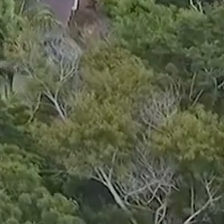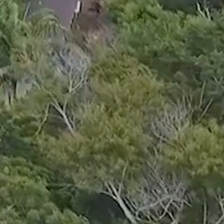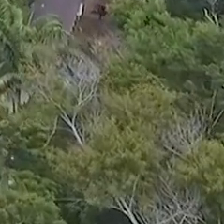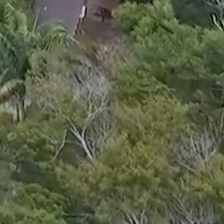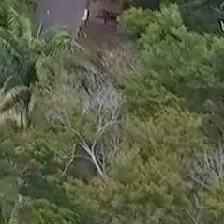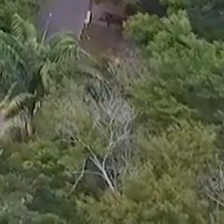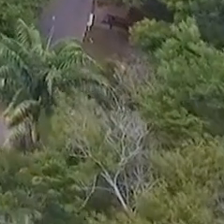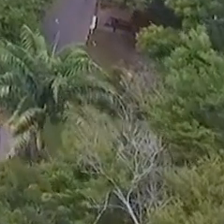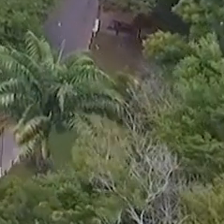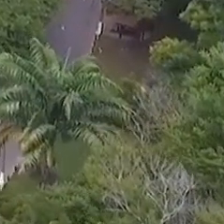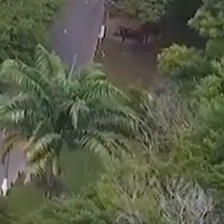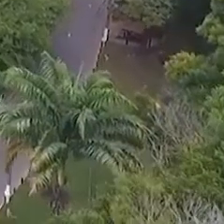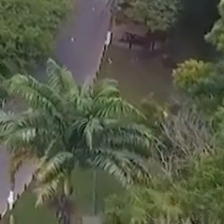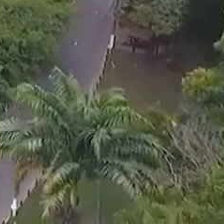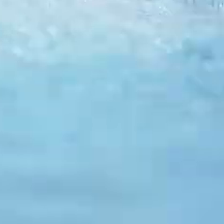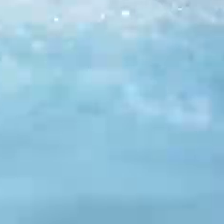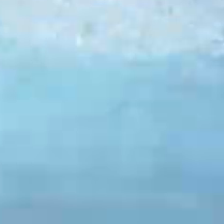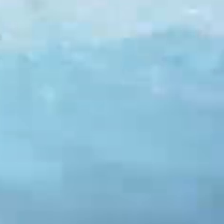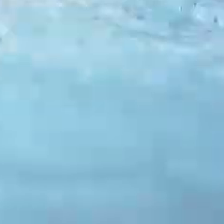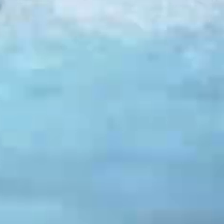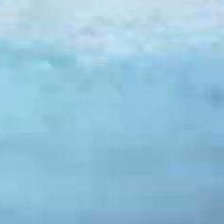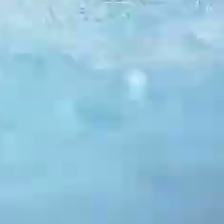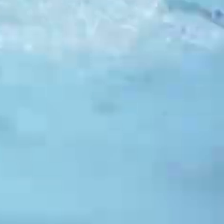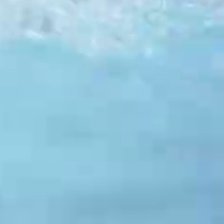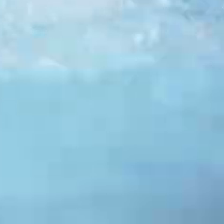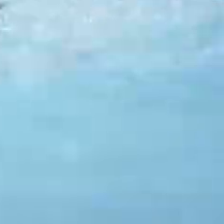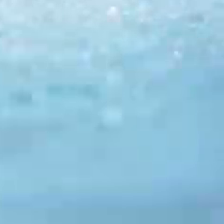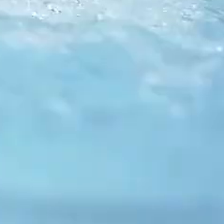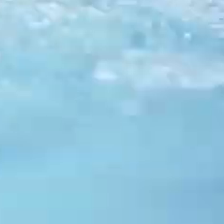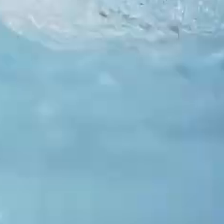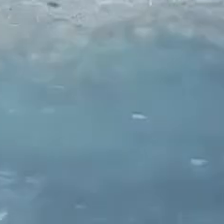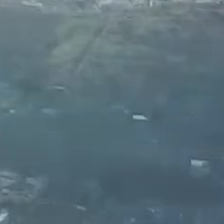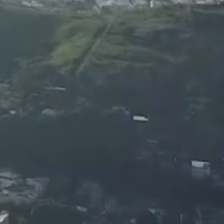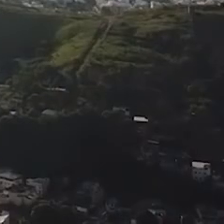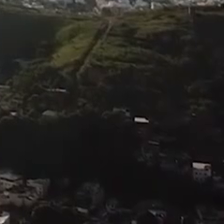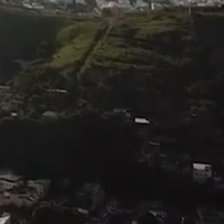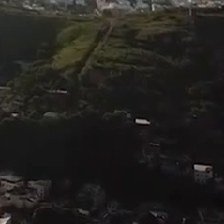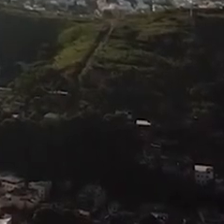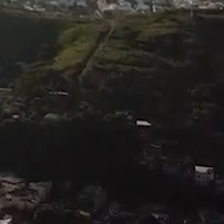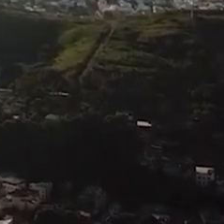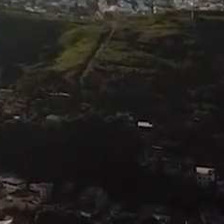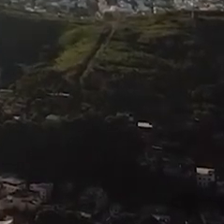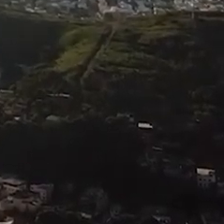com esse objetivo.